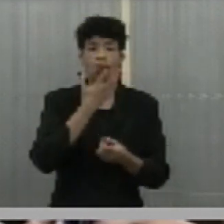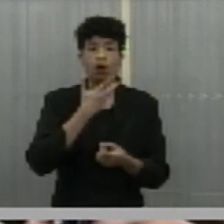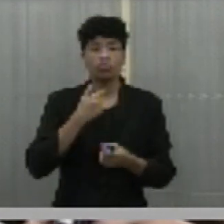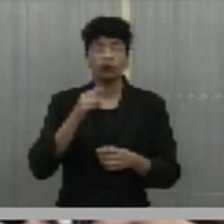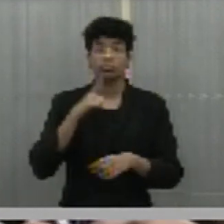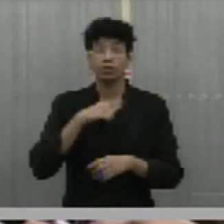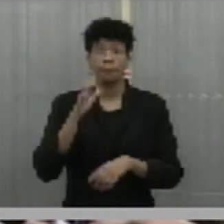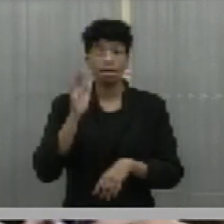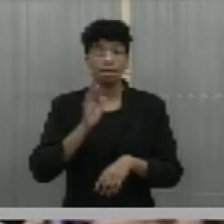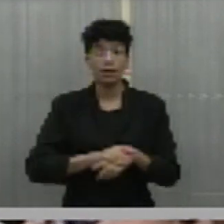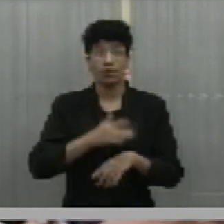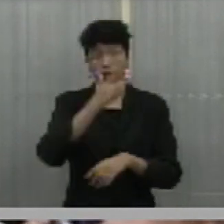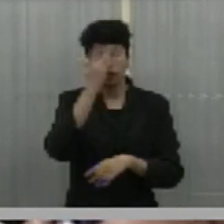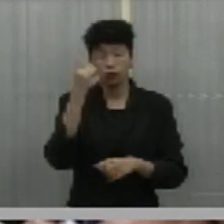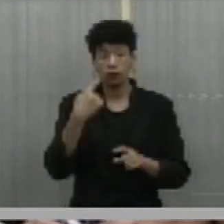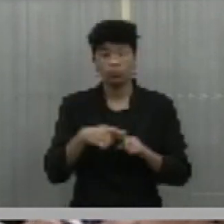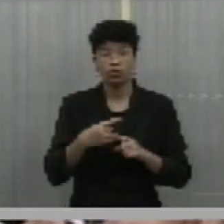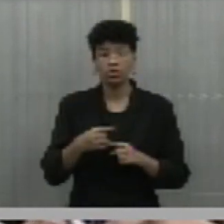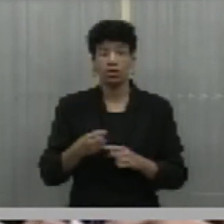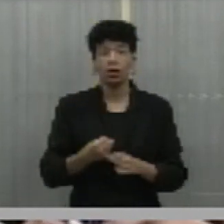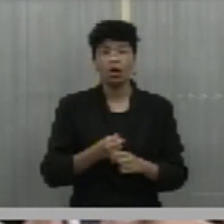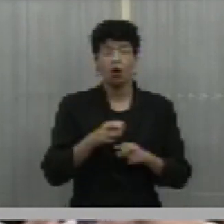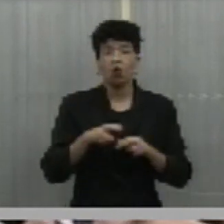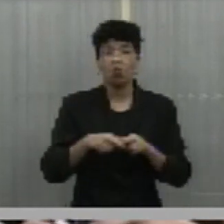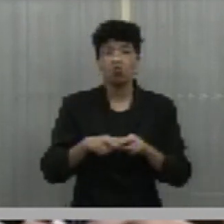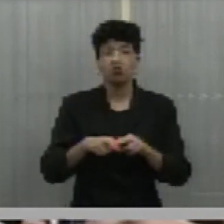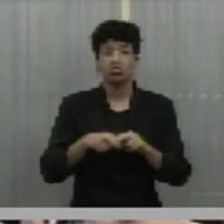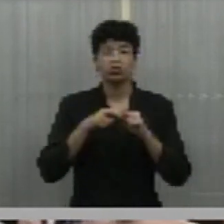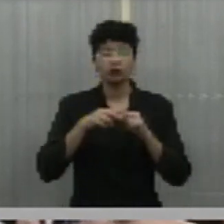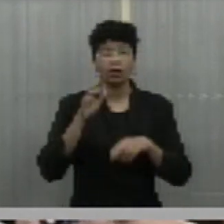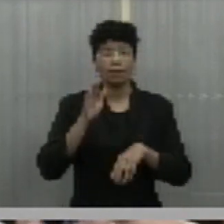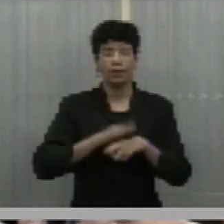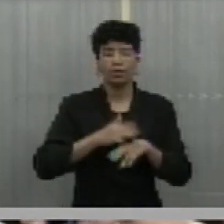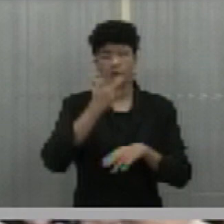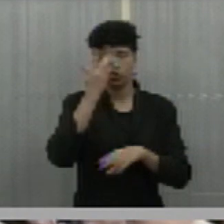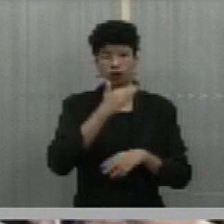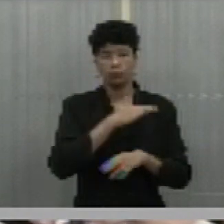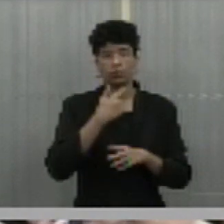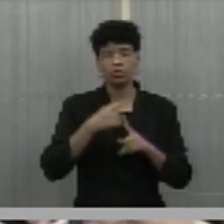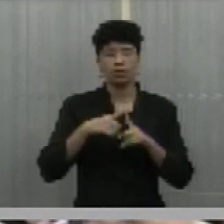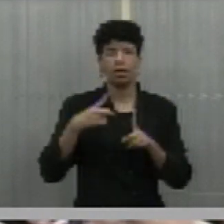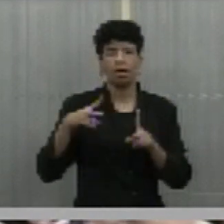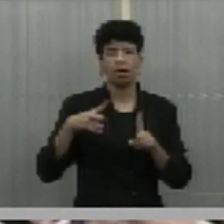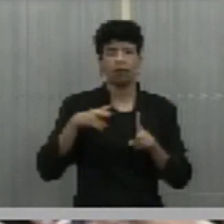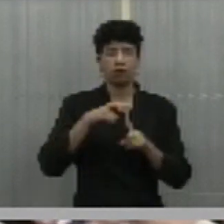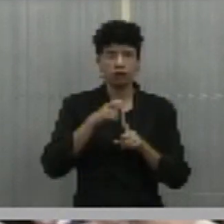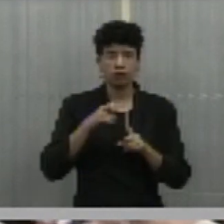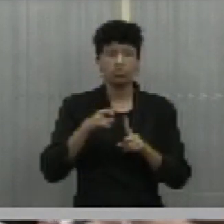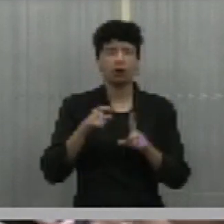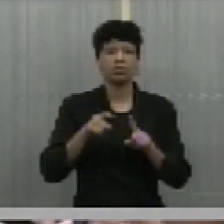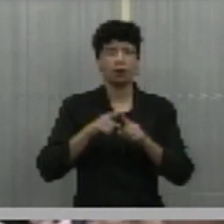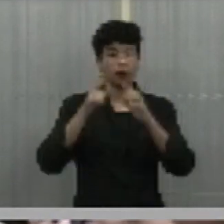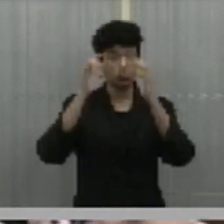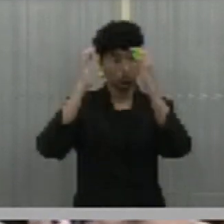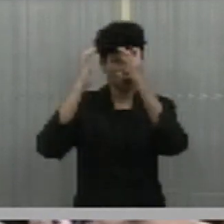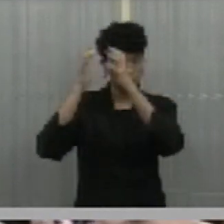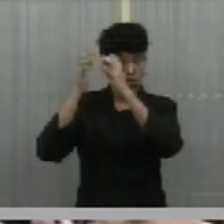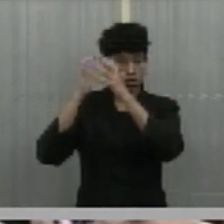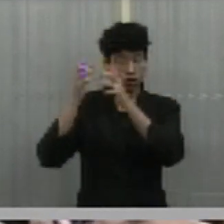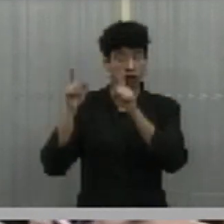causa de mortalidade no Brasil e no mundo são acidentes vasculares, tanto cerebrais quanto